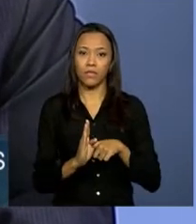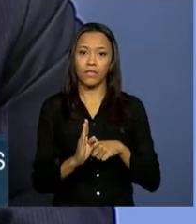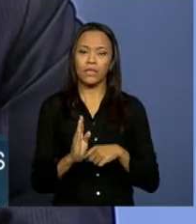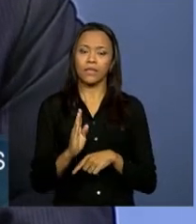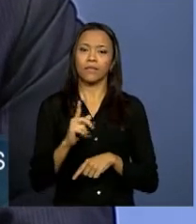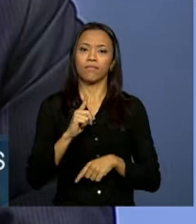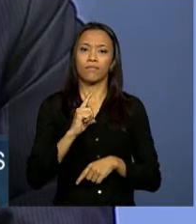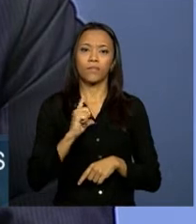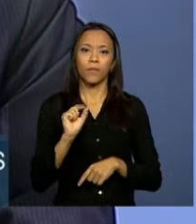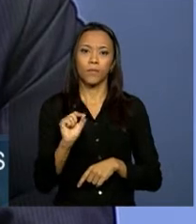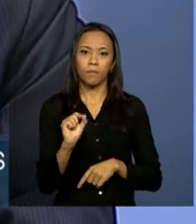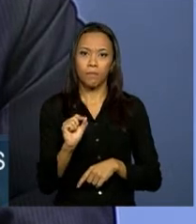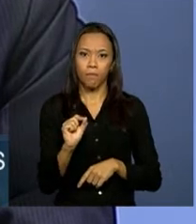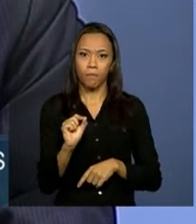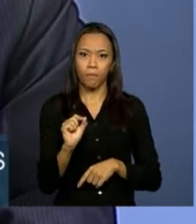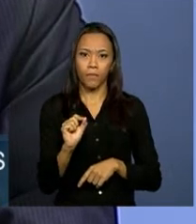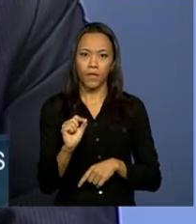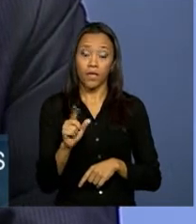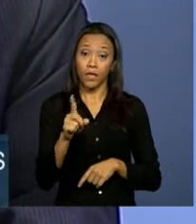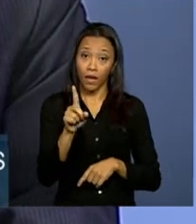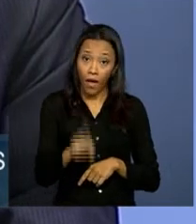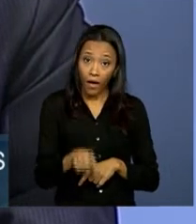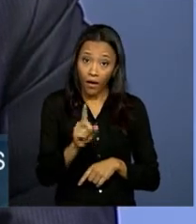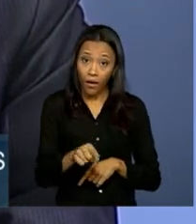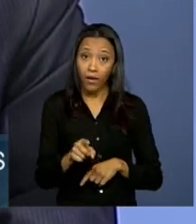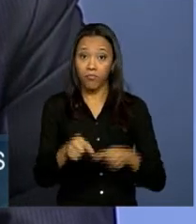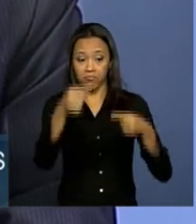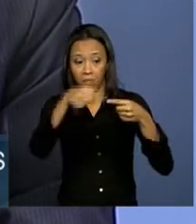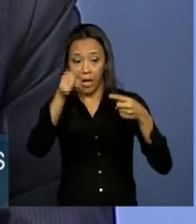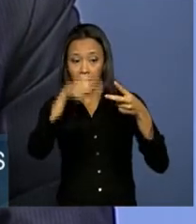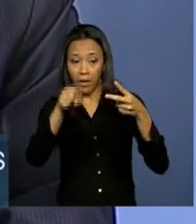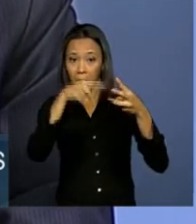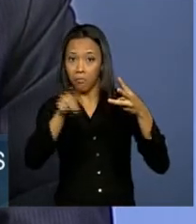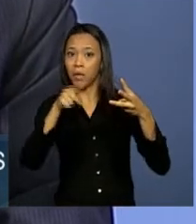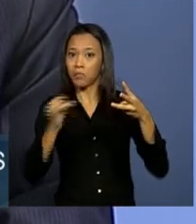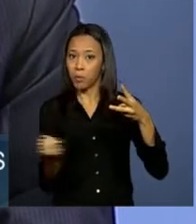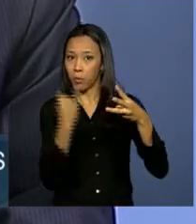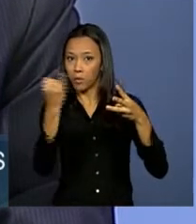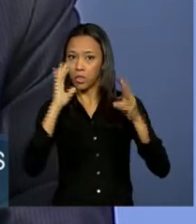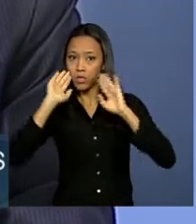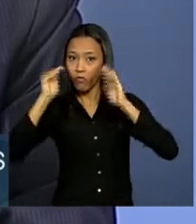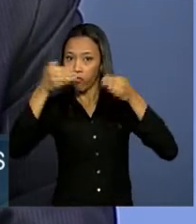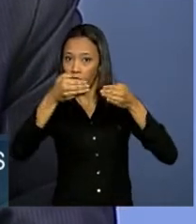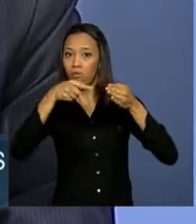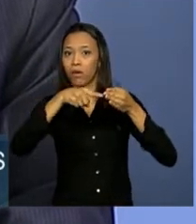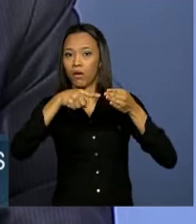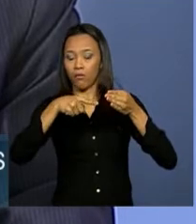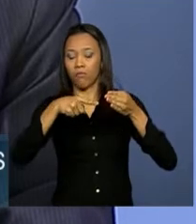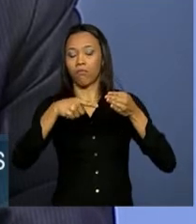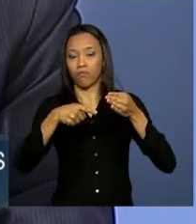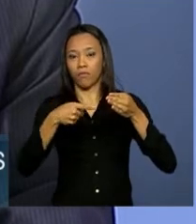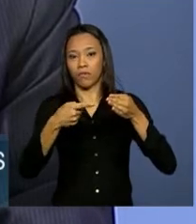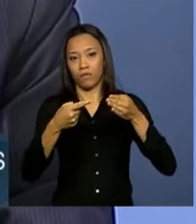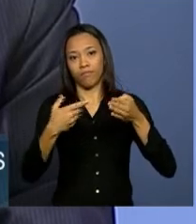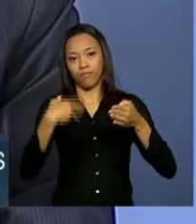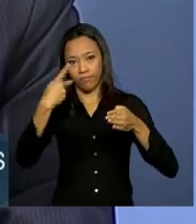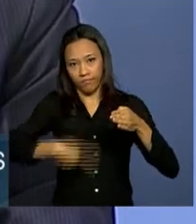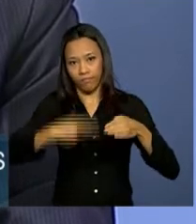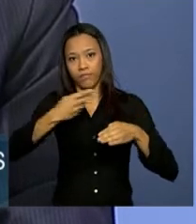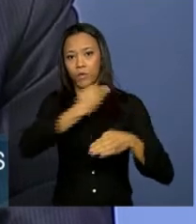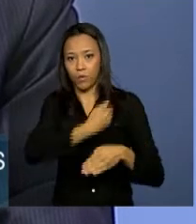considerando que são pontos merecedores de atenção aqui na consideração do governo,